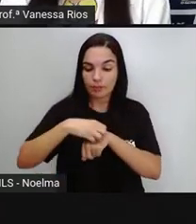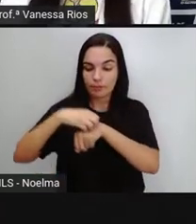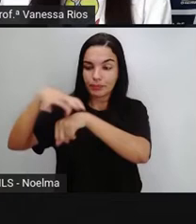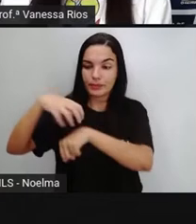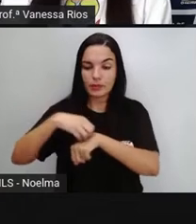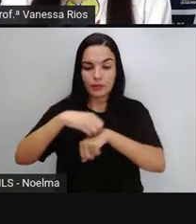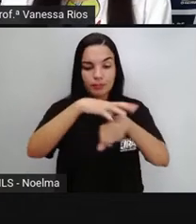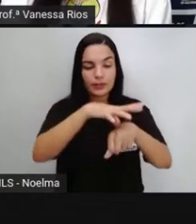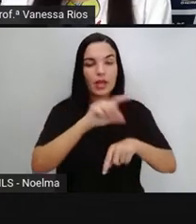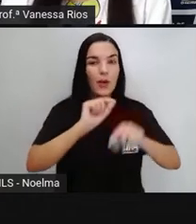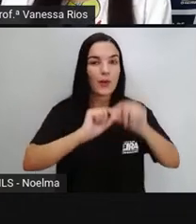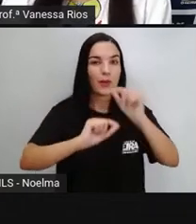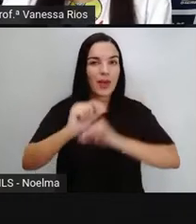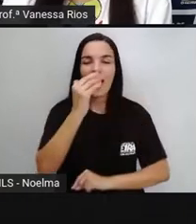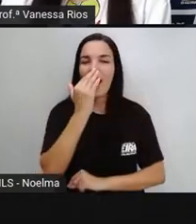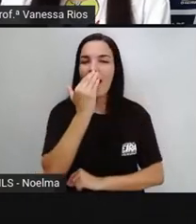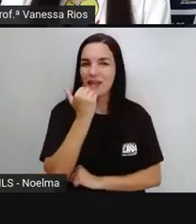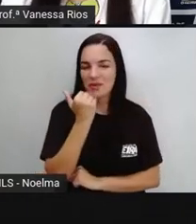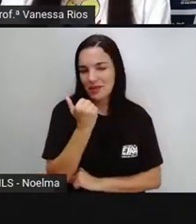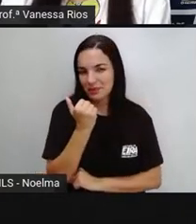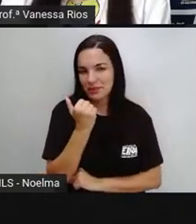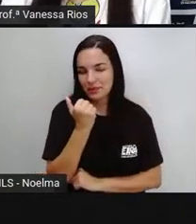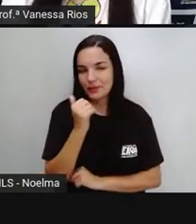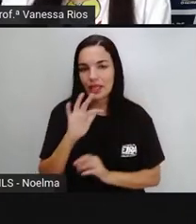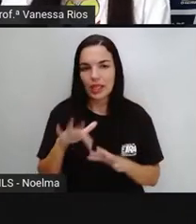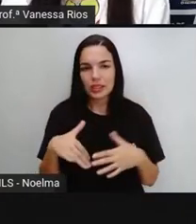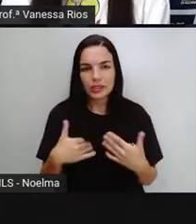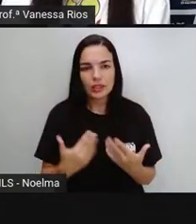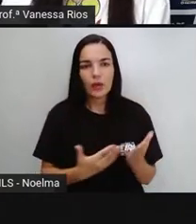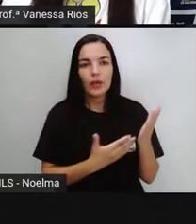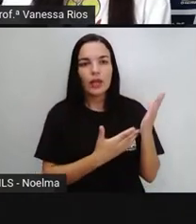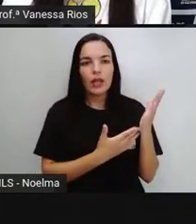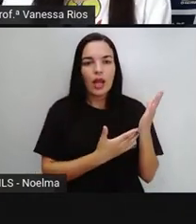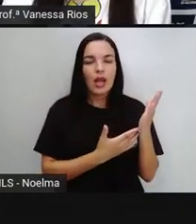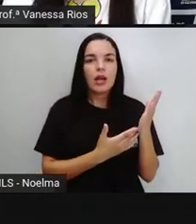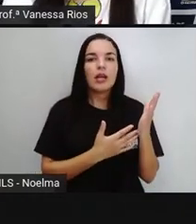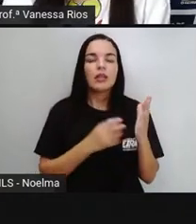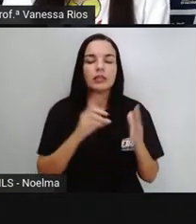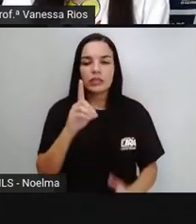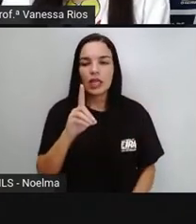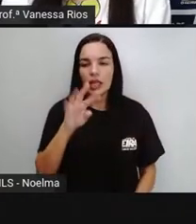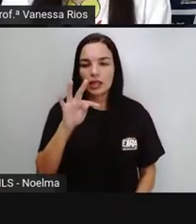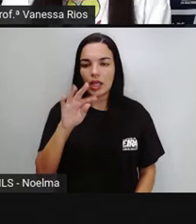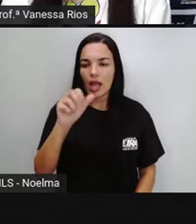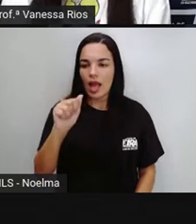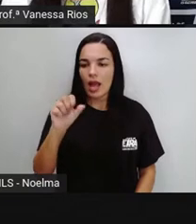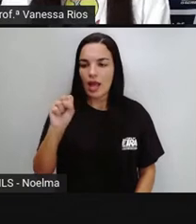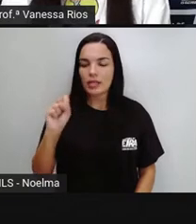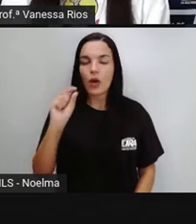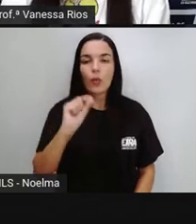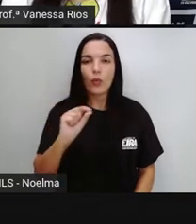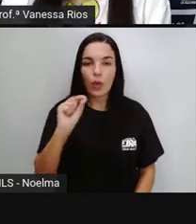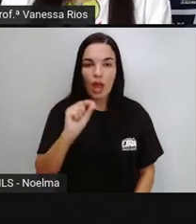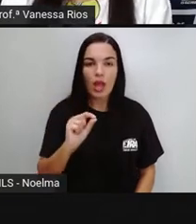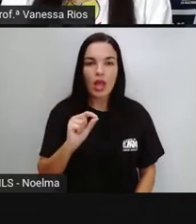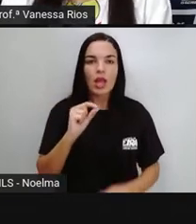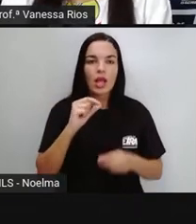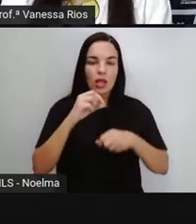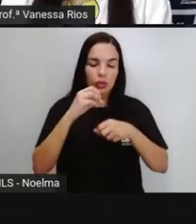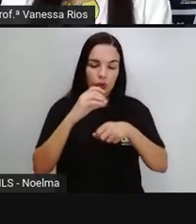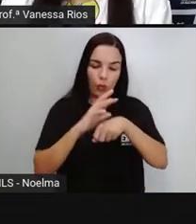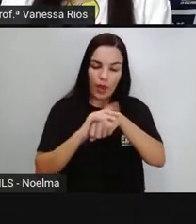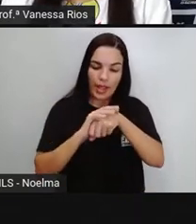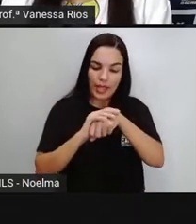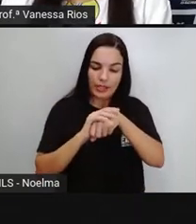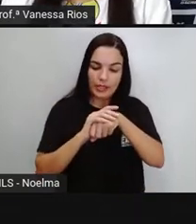alimentos. E a APRA colocou justamente nisso. O que é que são DTAs? As DTAs são